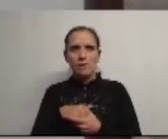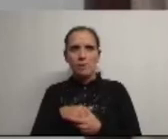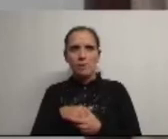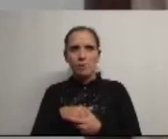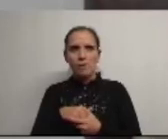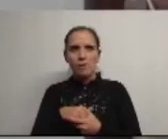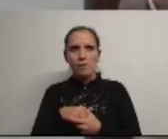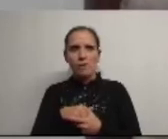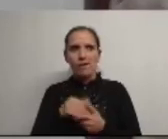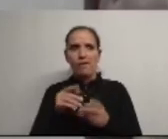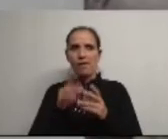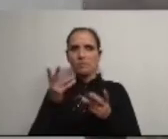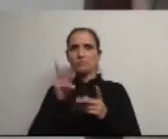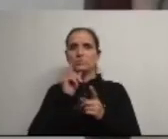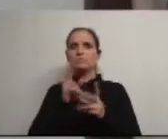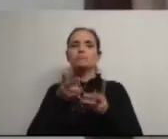é do capitalismo global